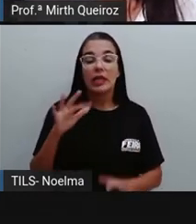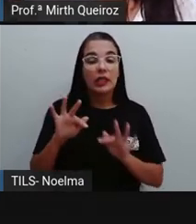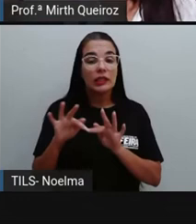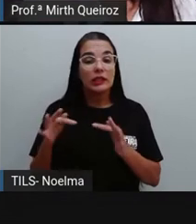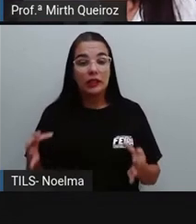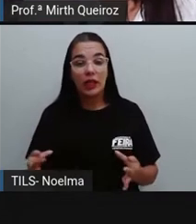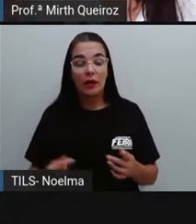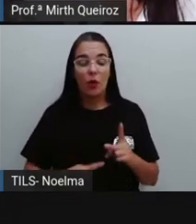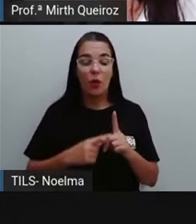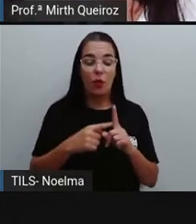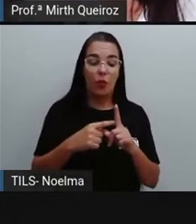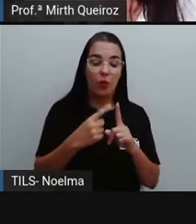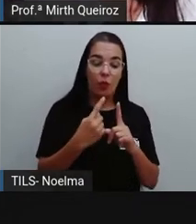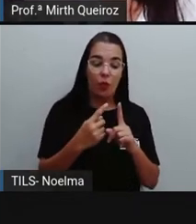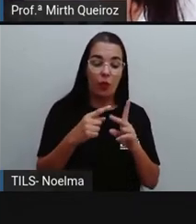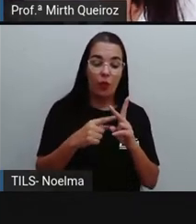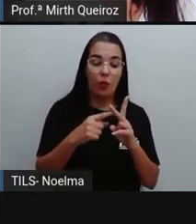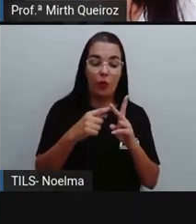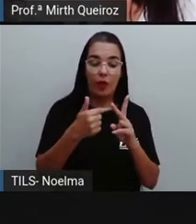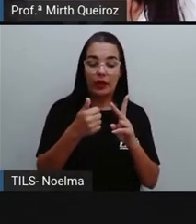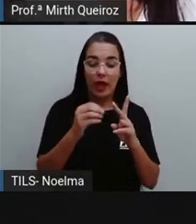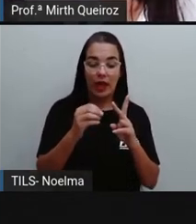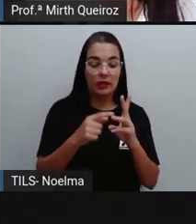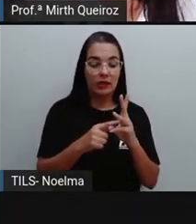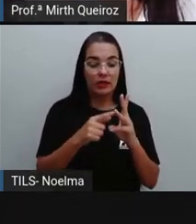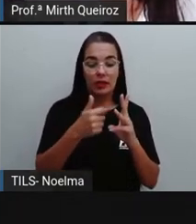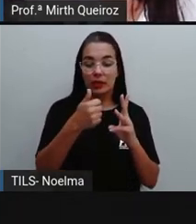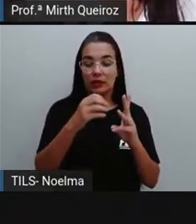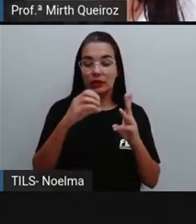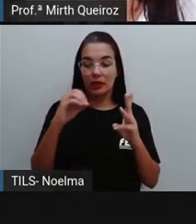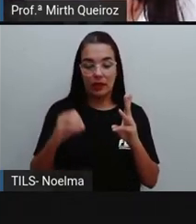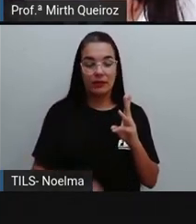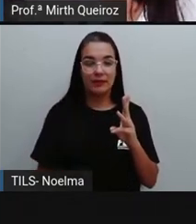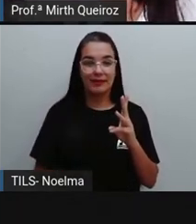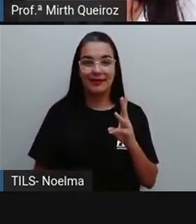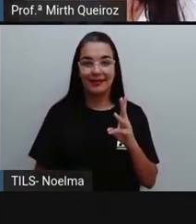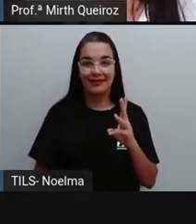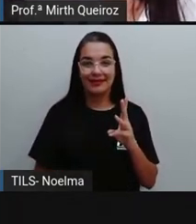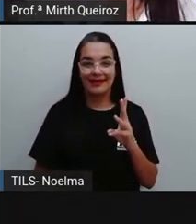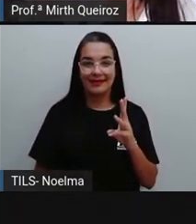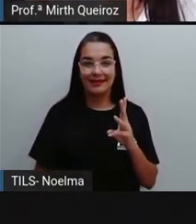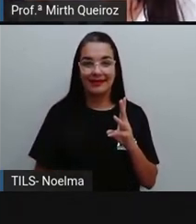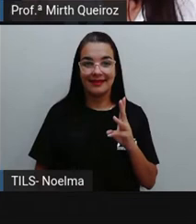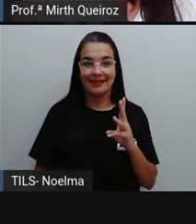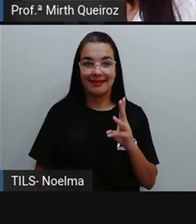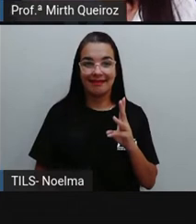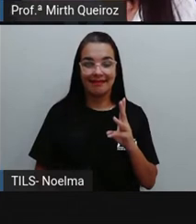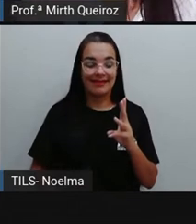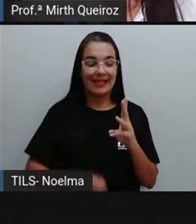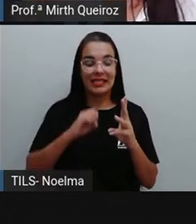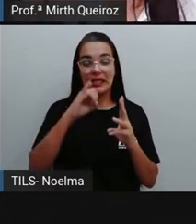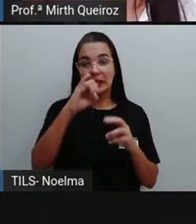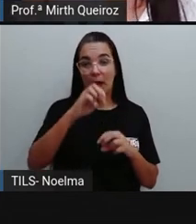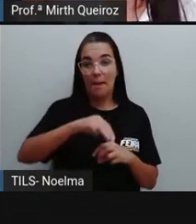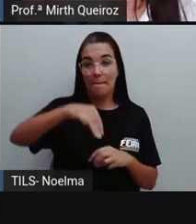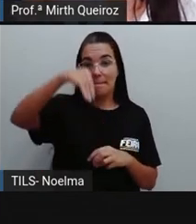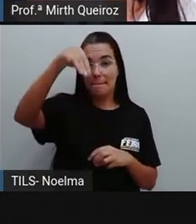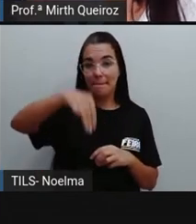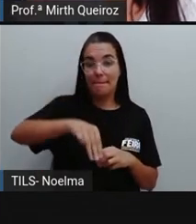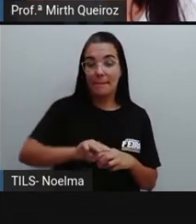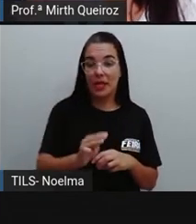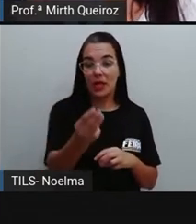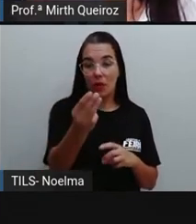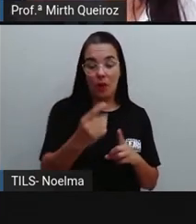vezes 1, vezes 10, vezes 100. Se for na classe dos milhares, vezes 1.000, vezes